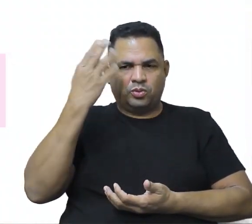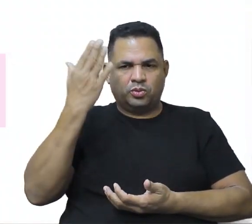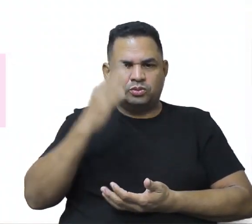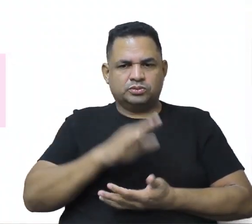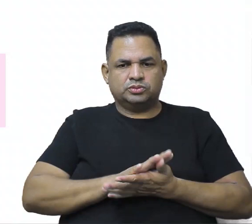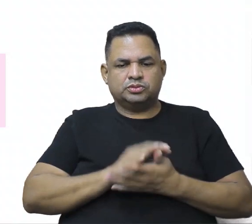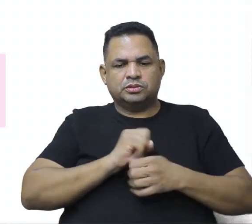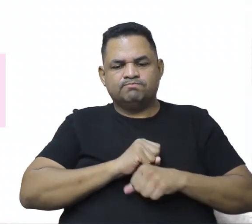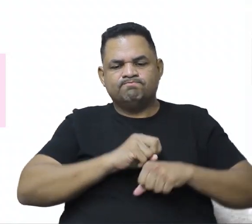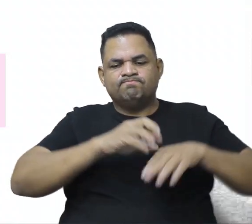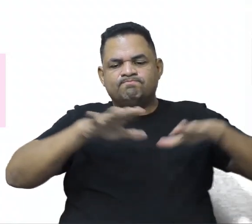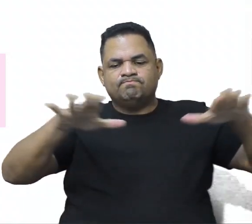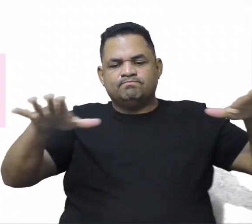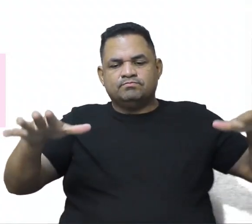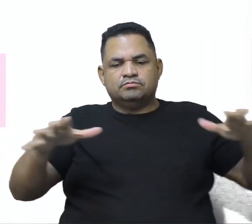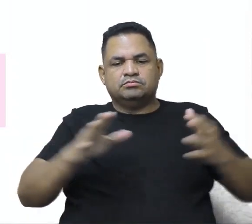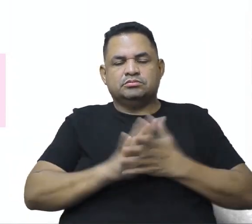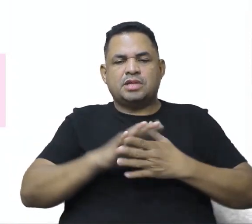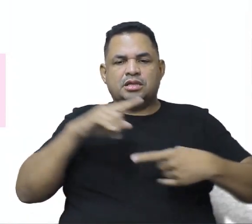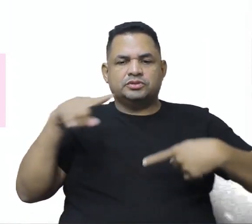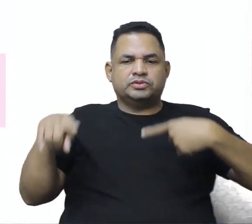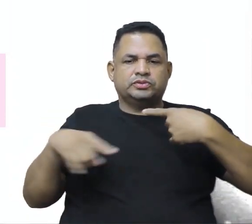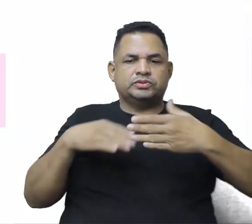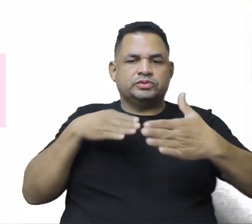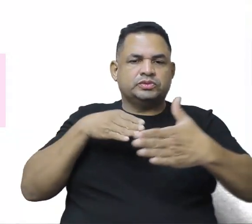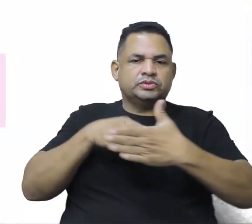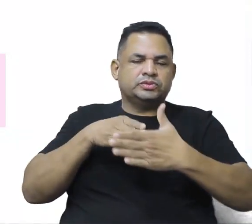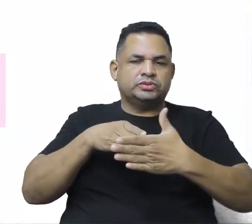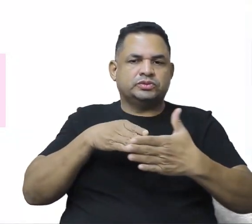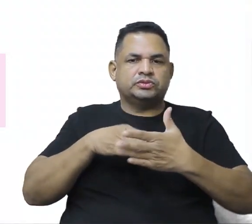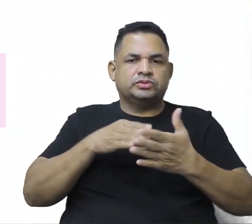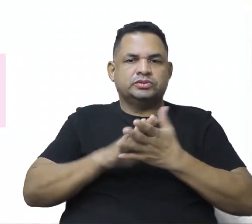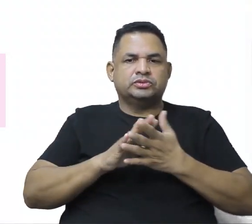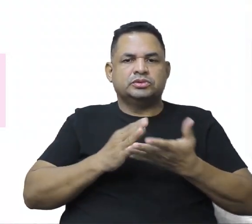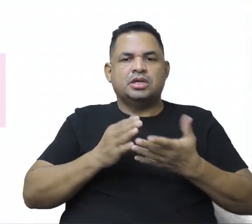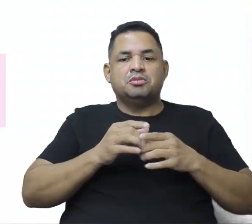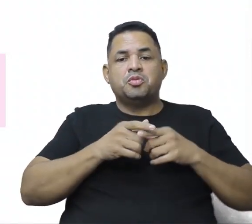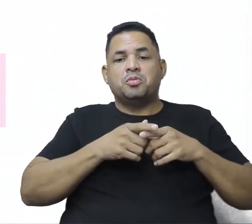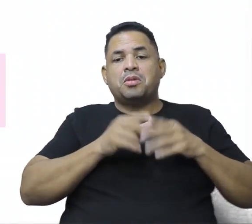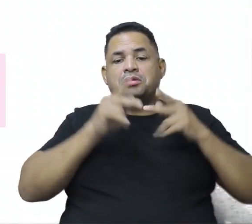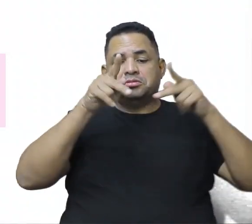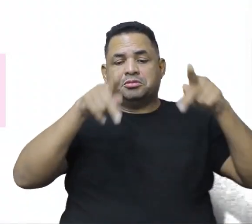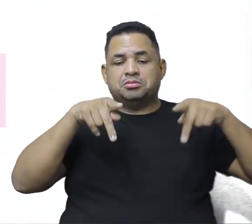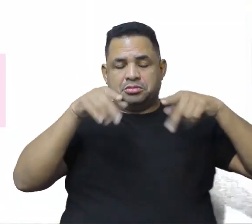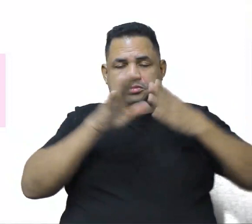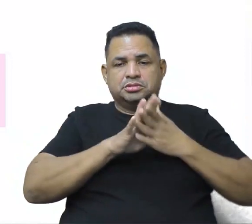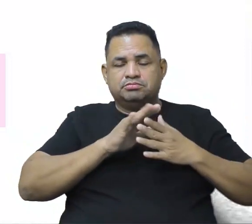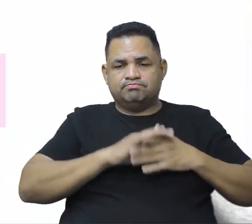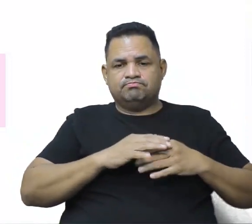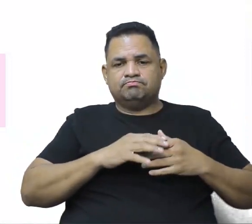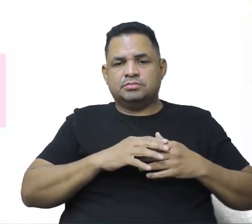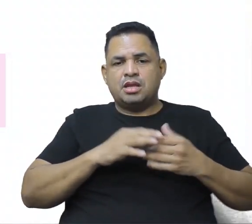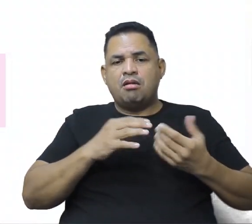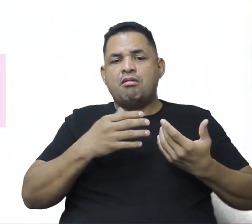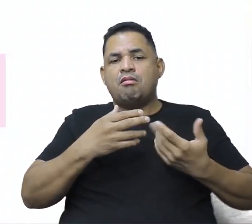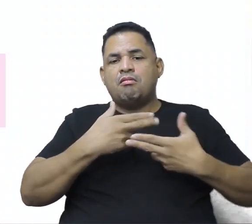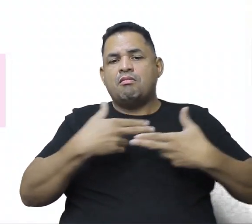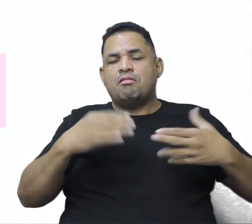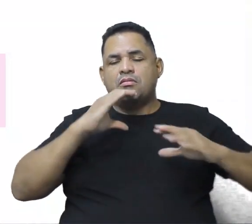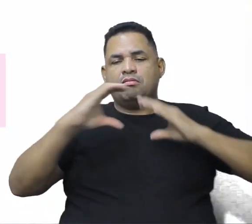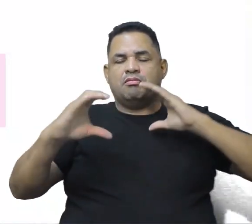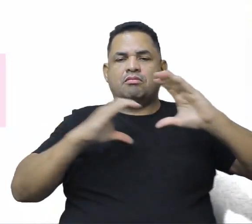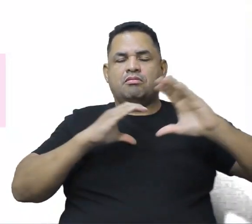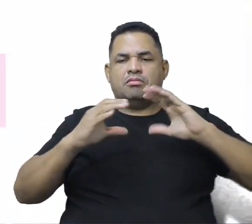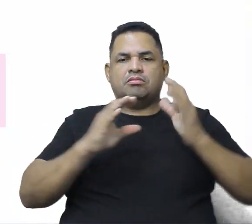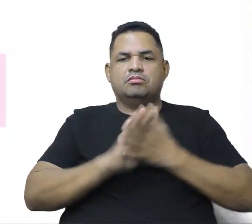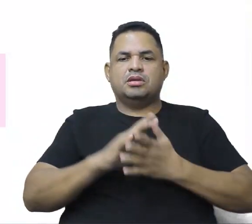de larga escala com esse objetivo de atingir as massas, os meios de comunicação de massa para